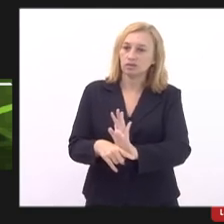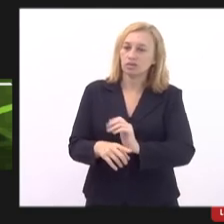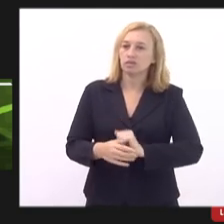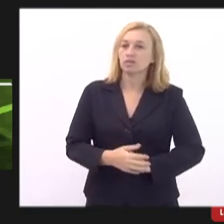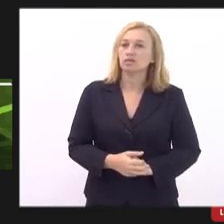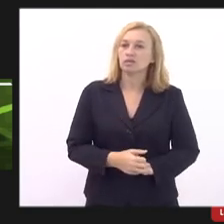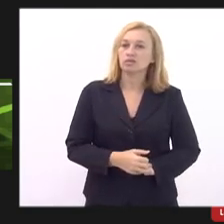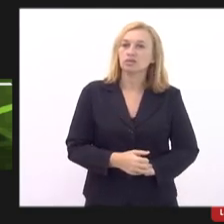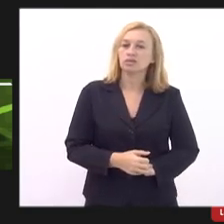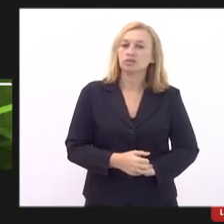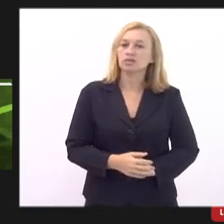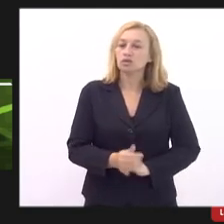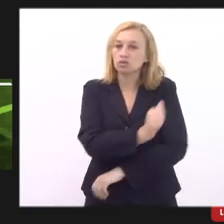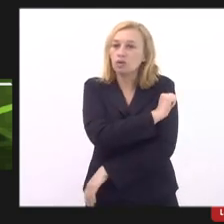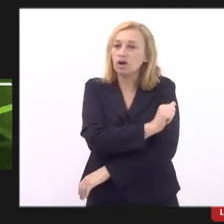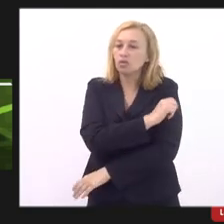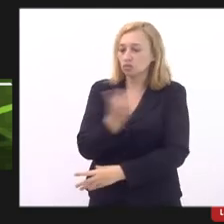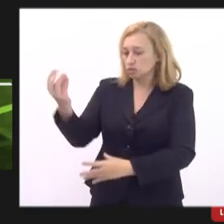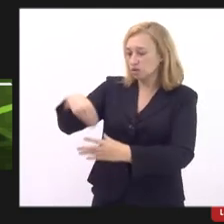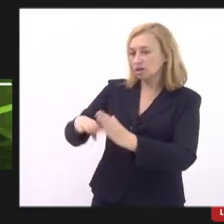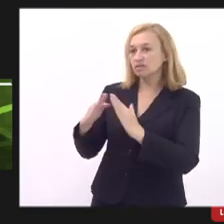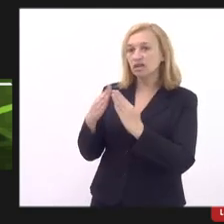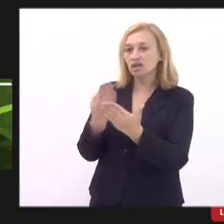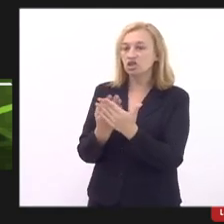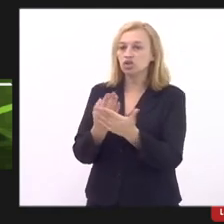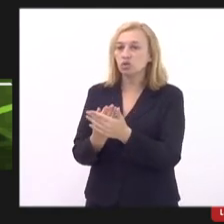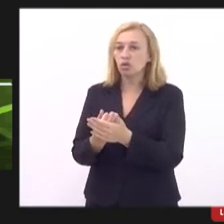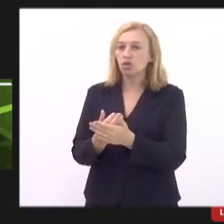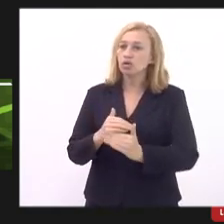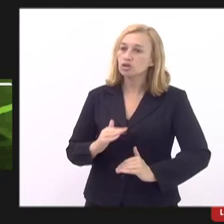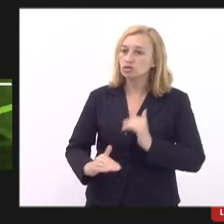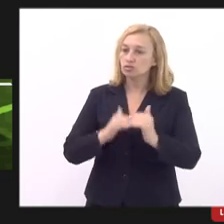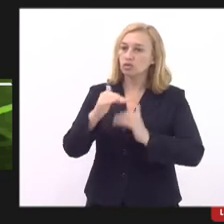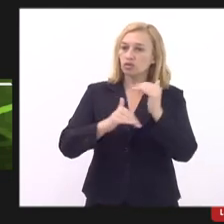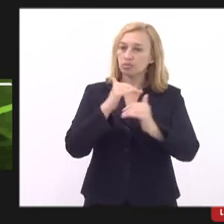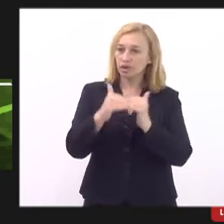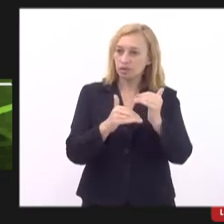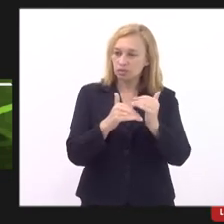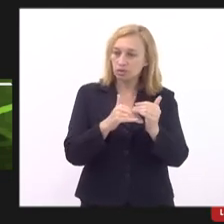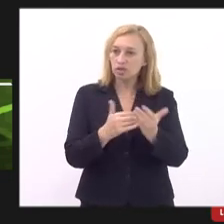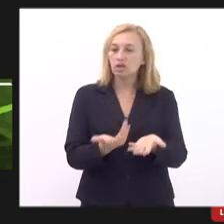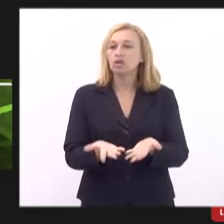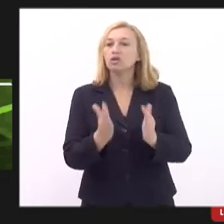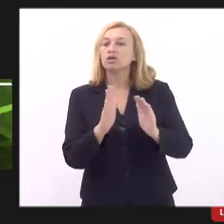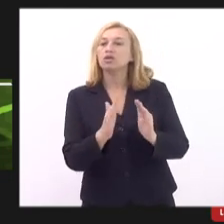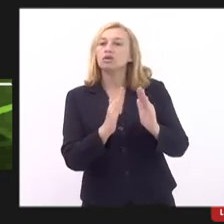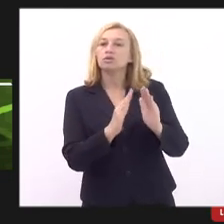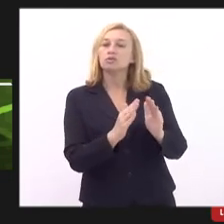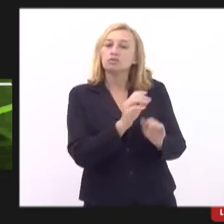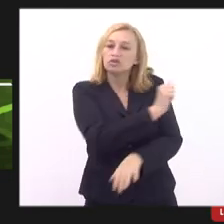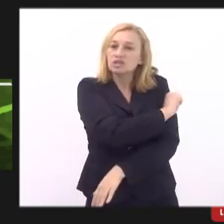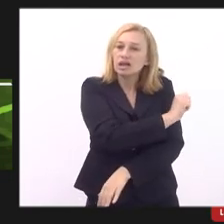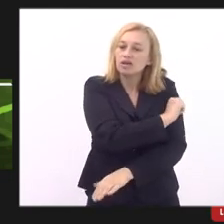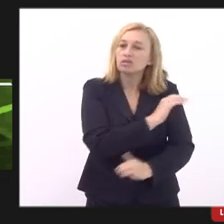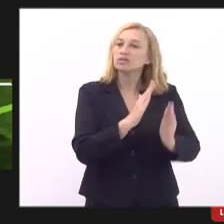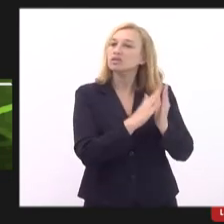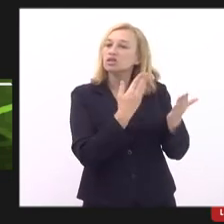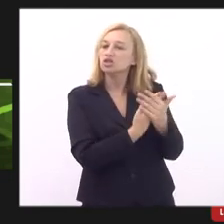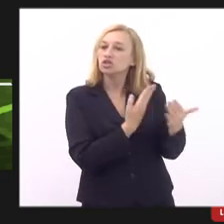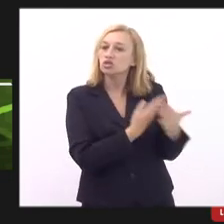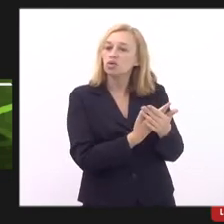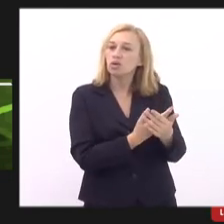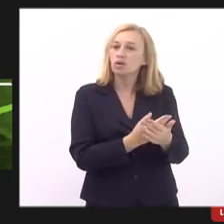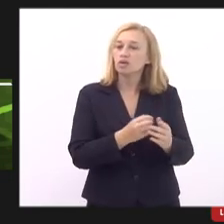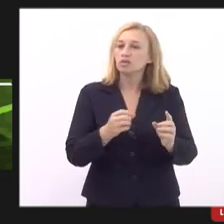do educando na escola aumenta o desenvolvimento dos alunos em sala de aula e para além disso exerce um papel